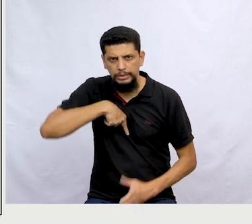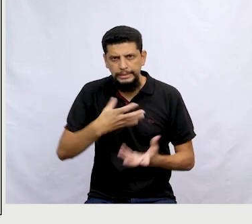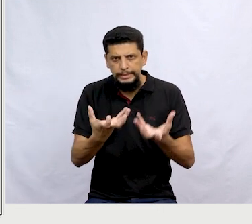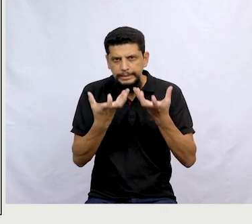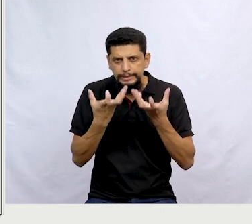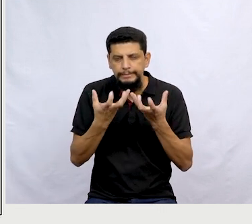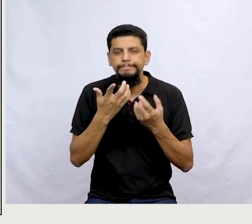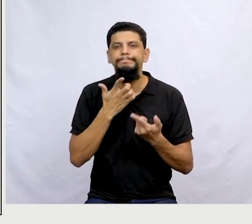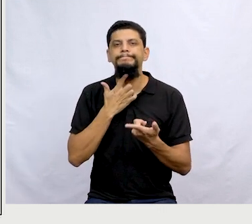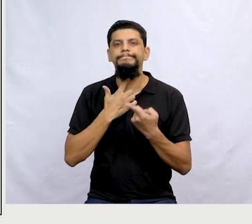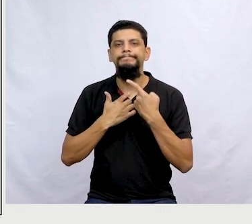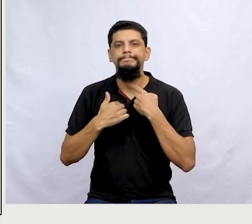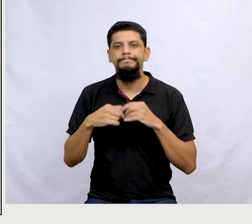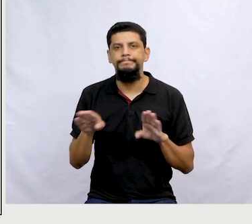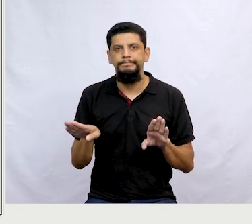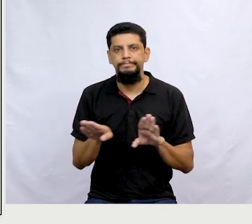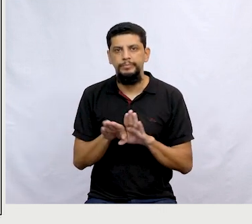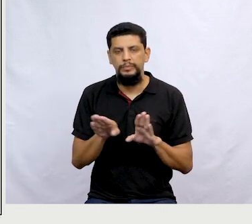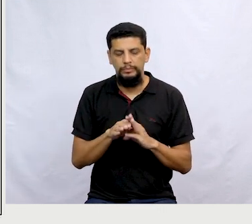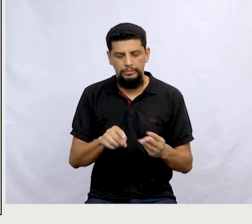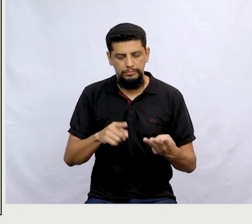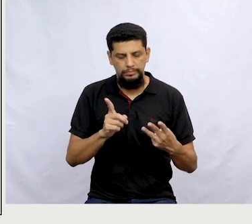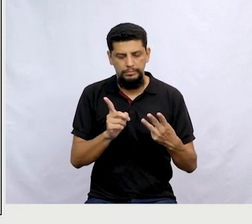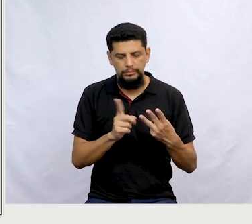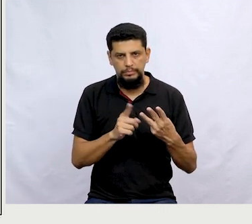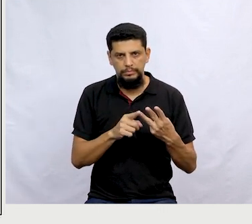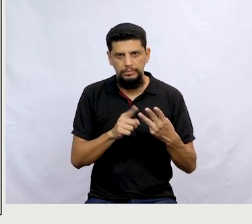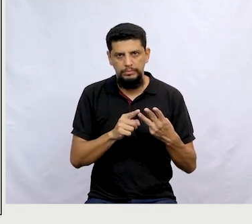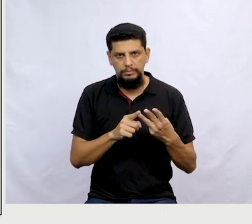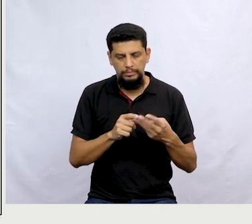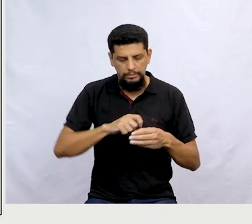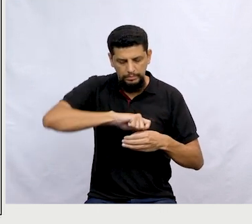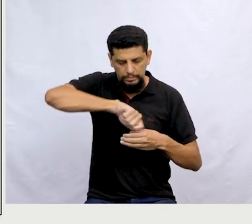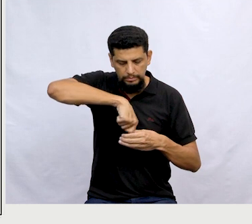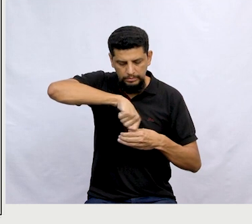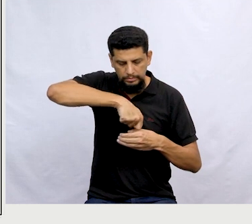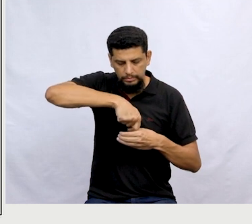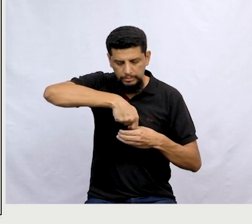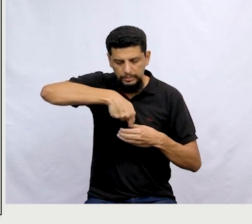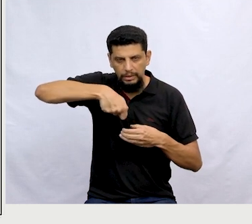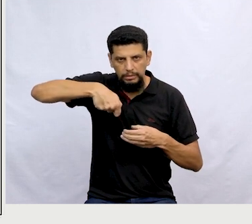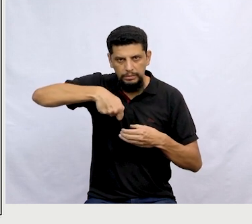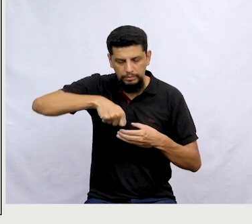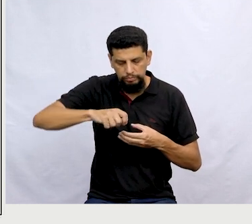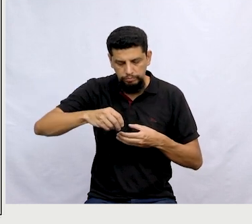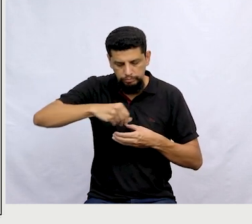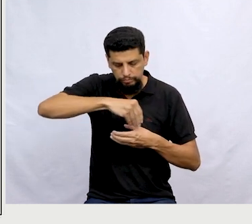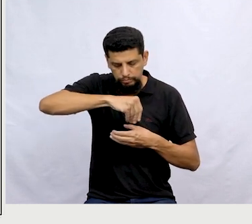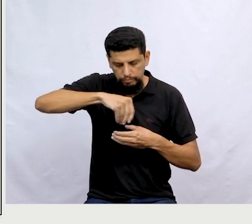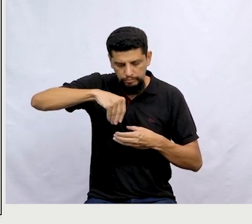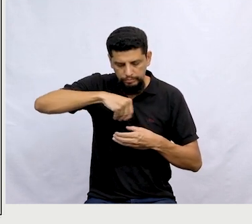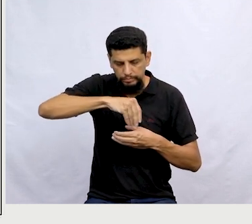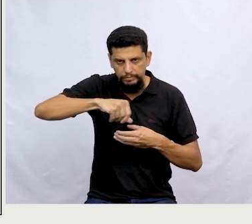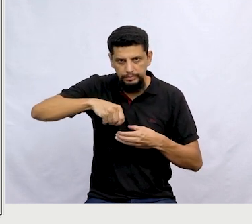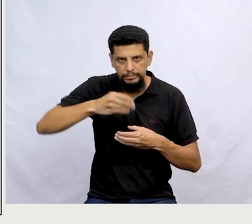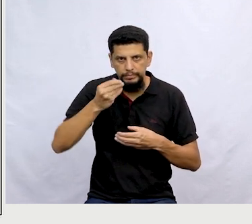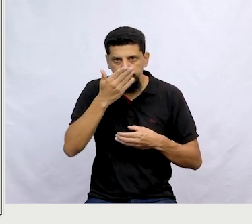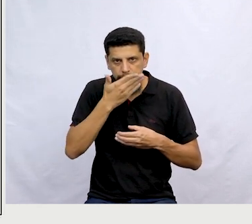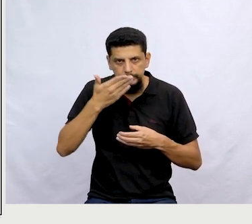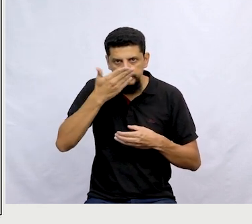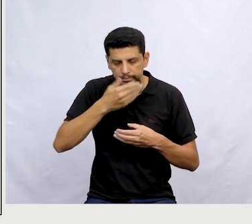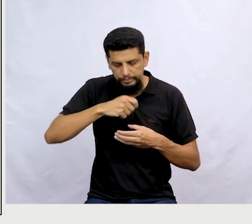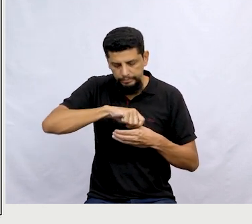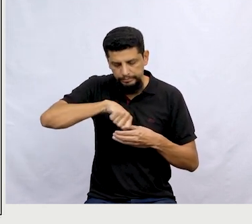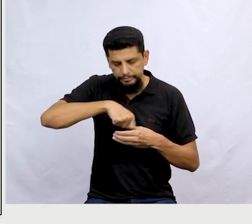muito, certo? E, número três. Doce de massa frita passado em açúcar e geralmente